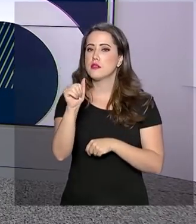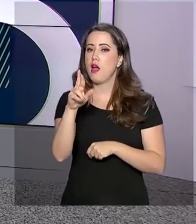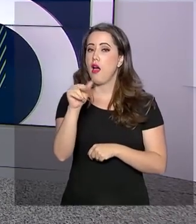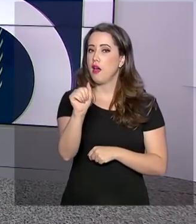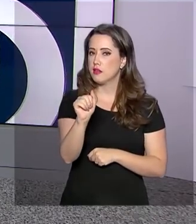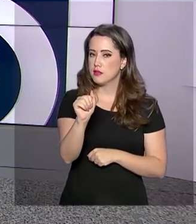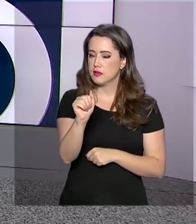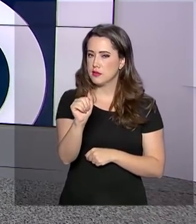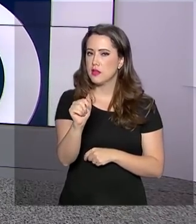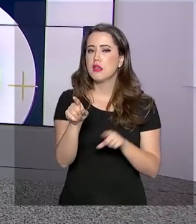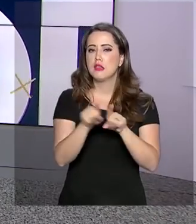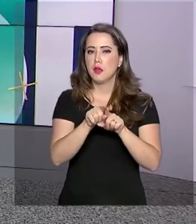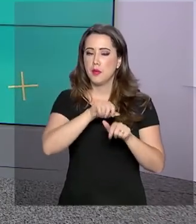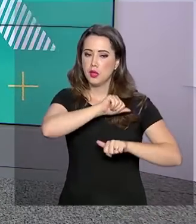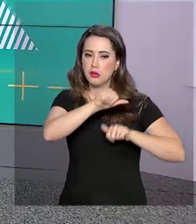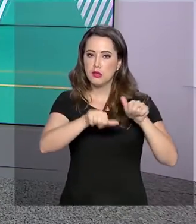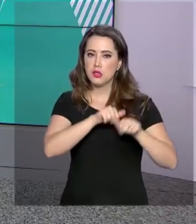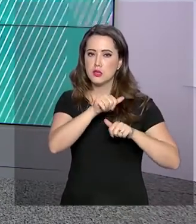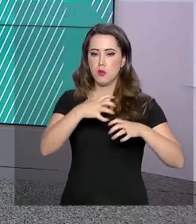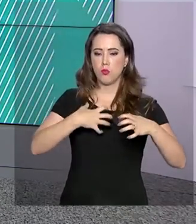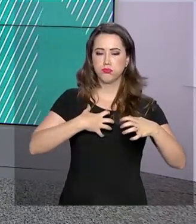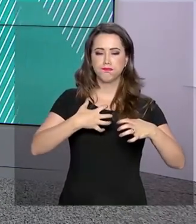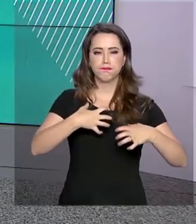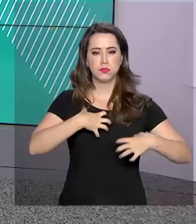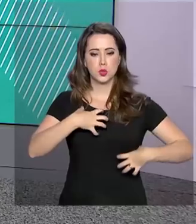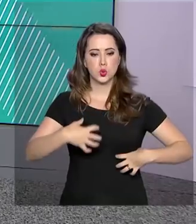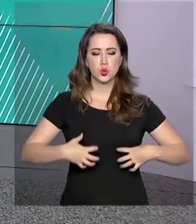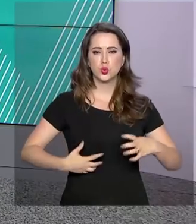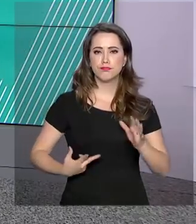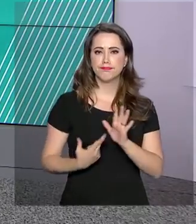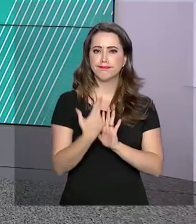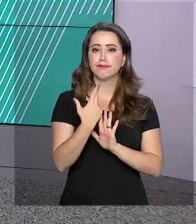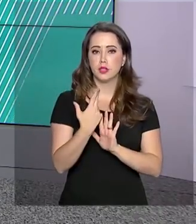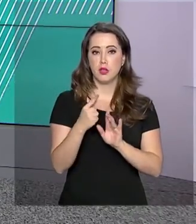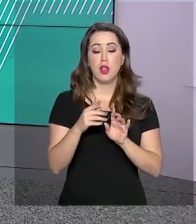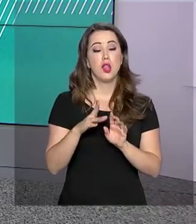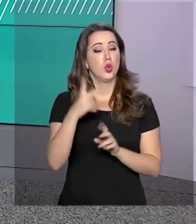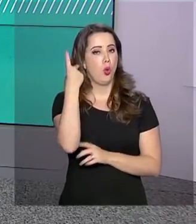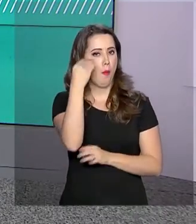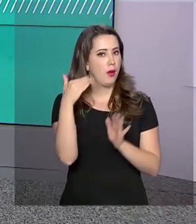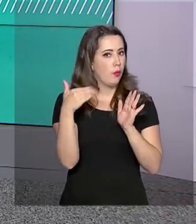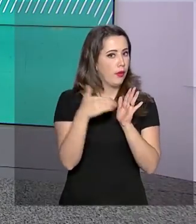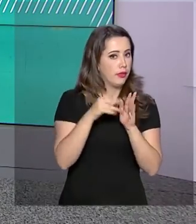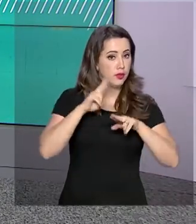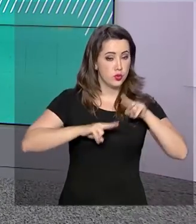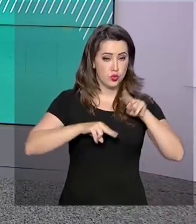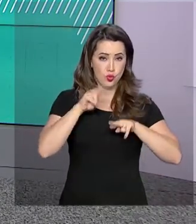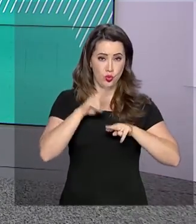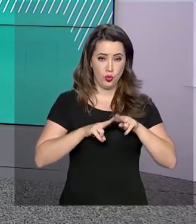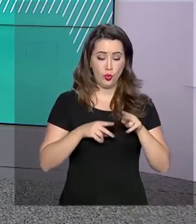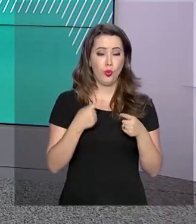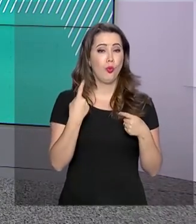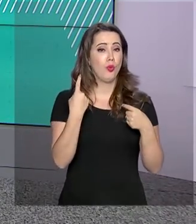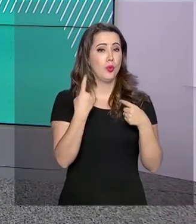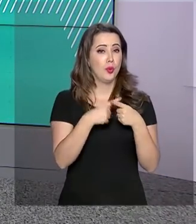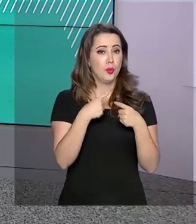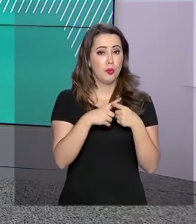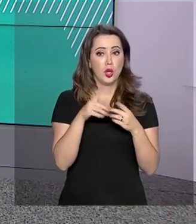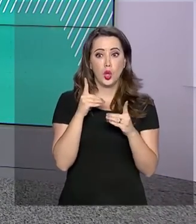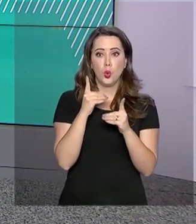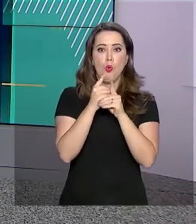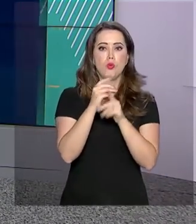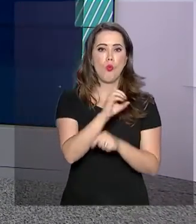para transplantados deve ser normalizado até junho. O presidente afirmou que o estoque desses medicamentos foi encontrado